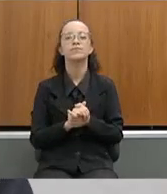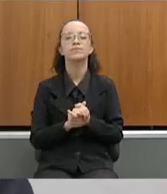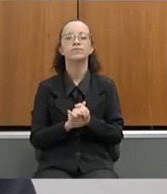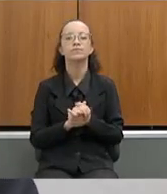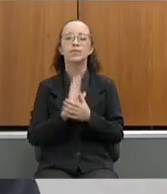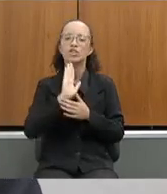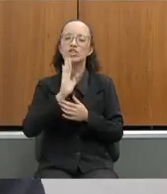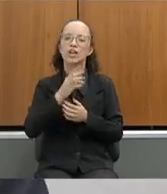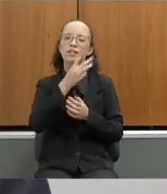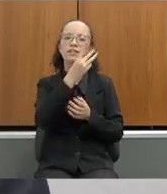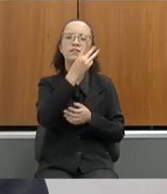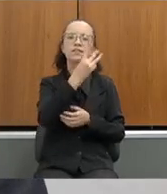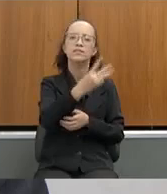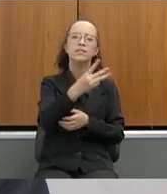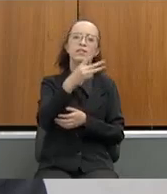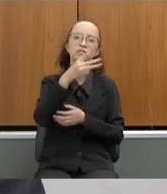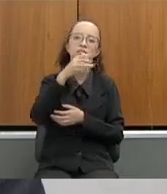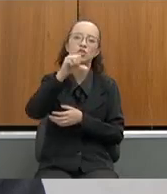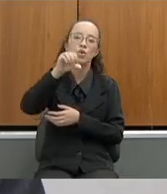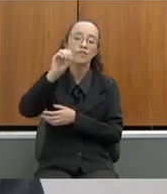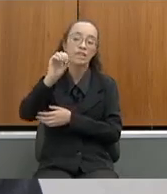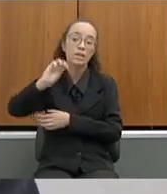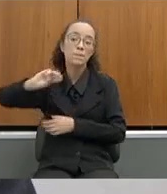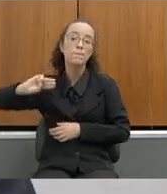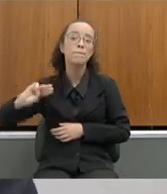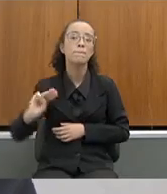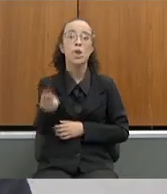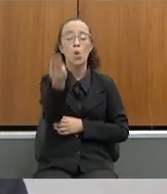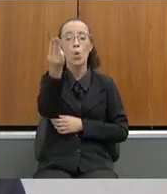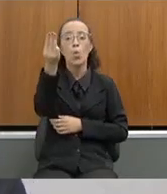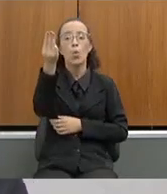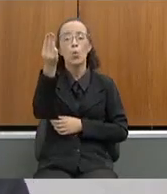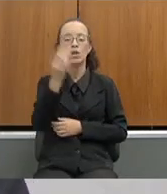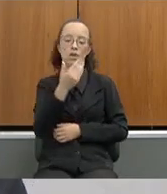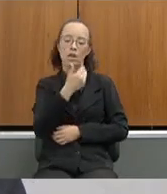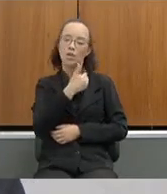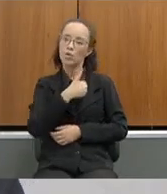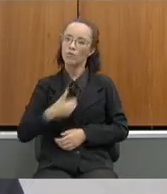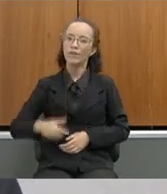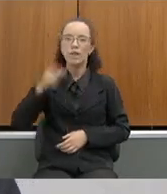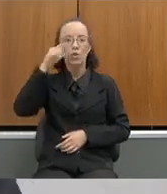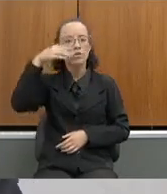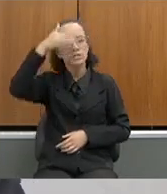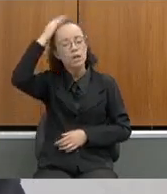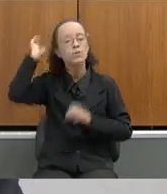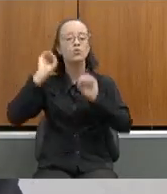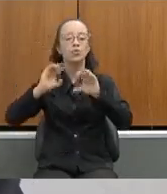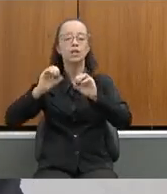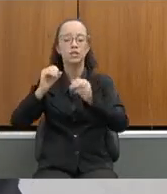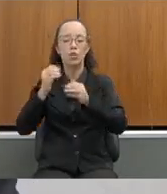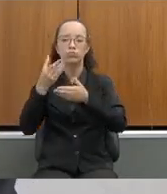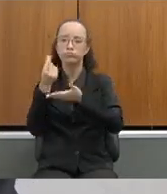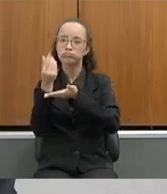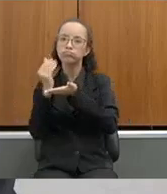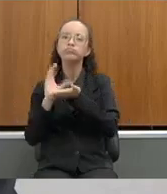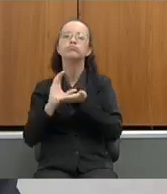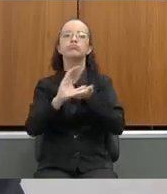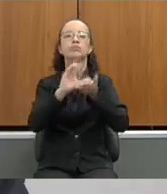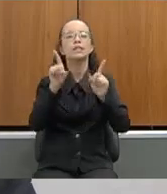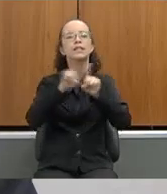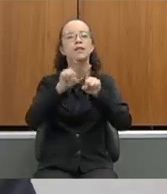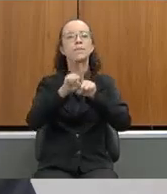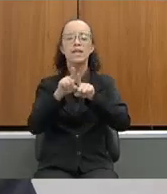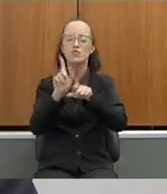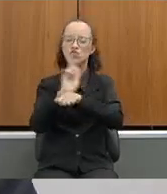já foram 390 milhões que o governo usema a educação e esses valorosos e competentes